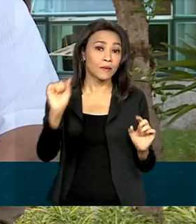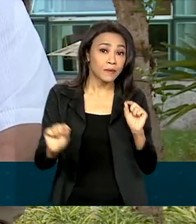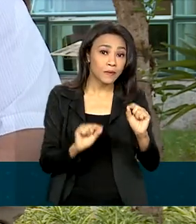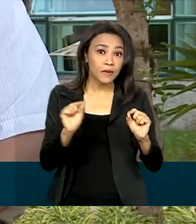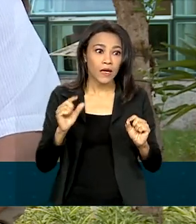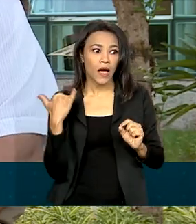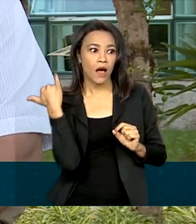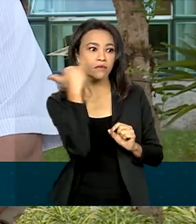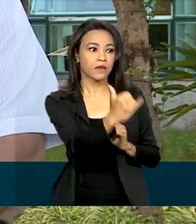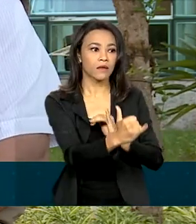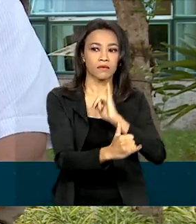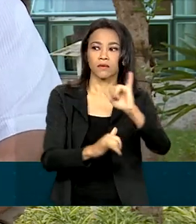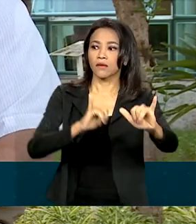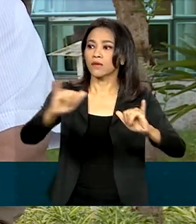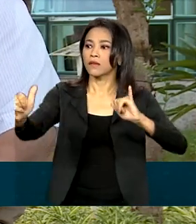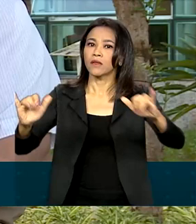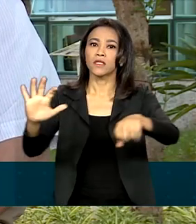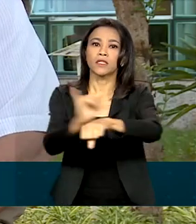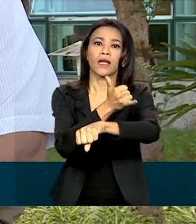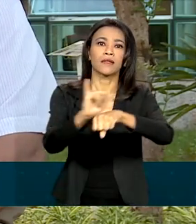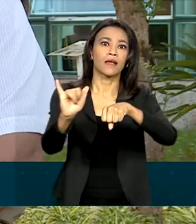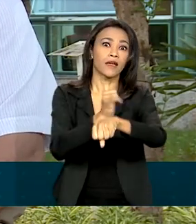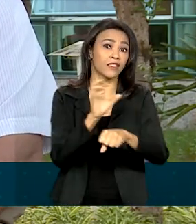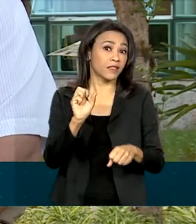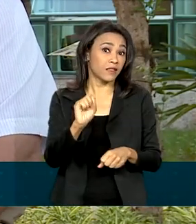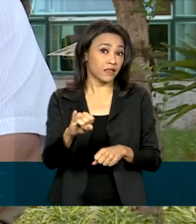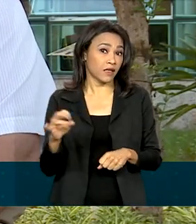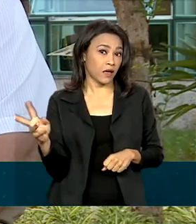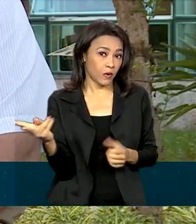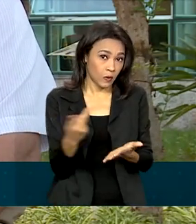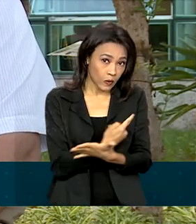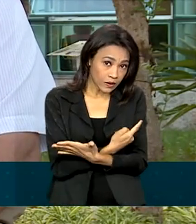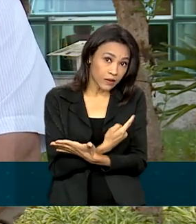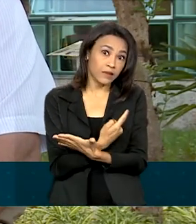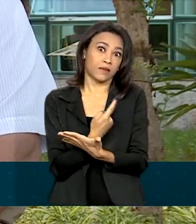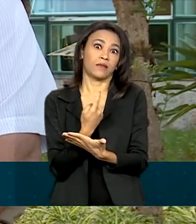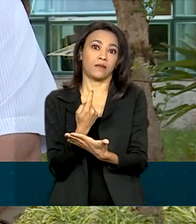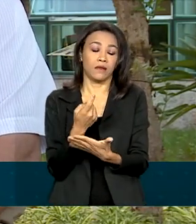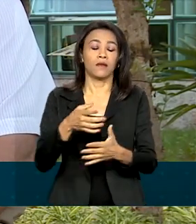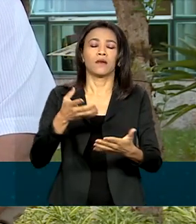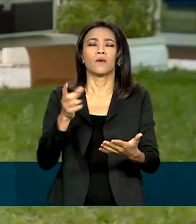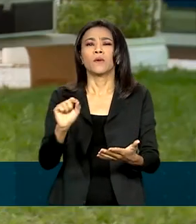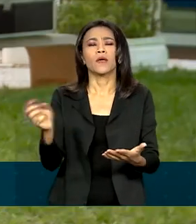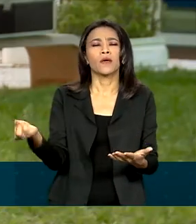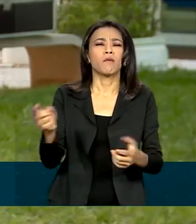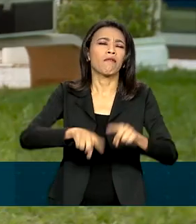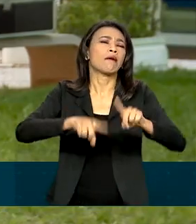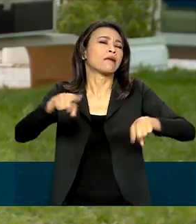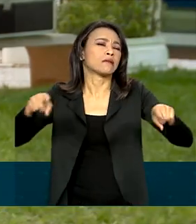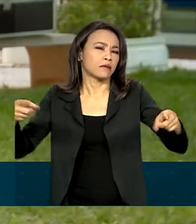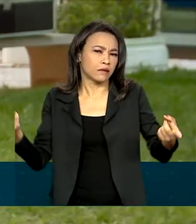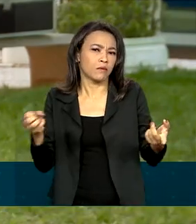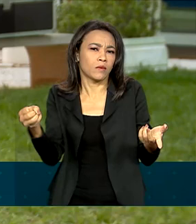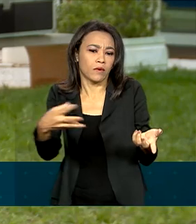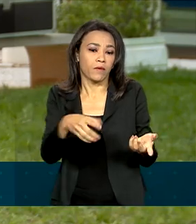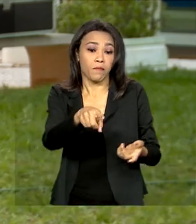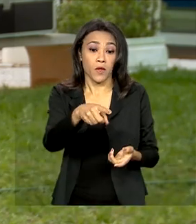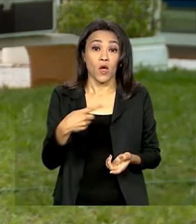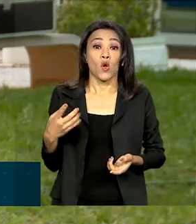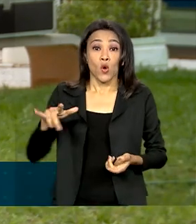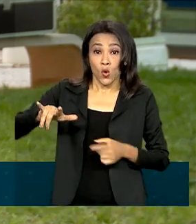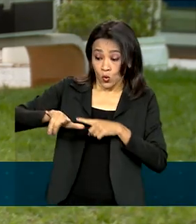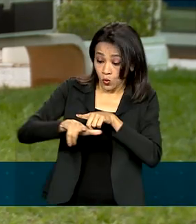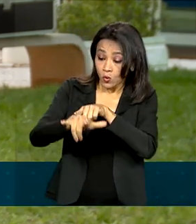acionar ações no caso de identificação de alguma variável nova. Os drones que vão ser construídos